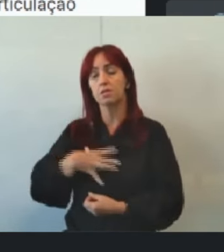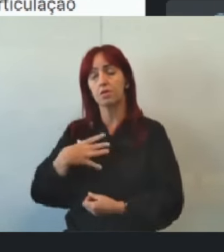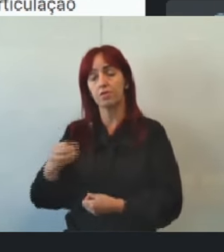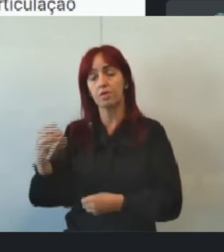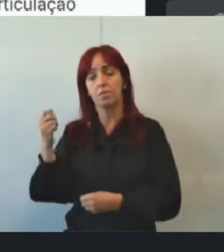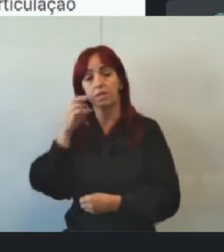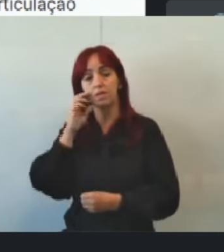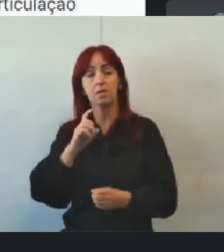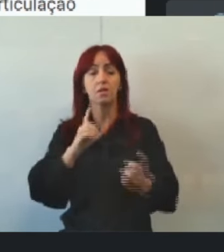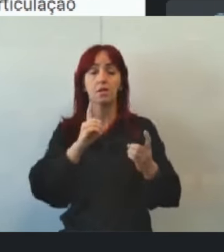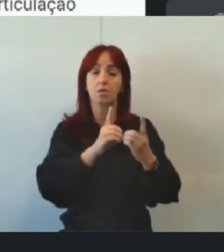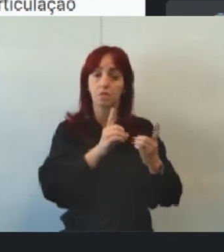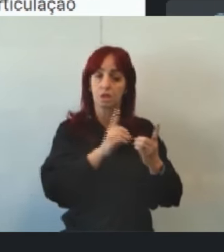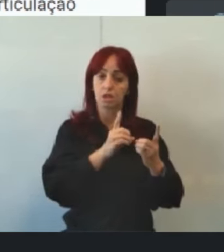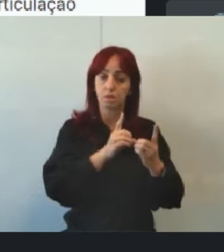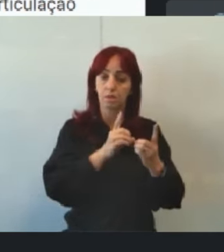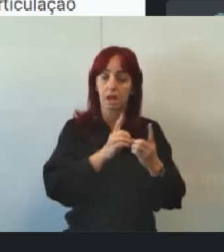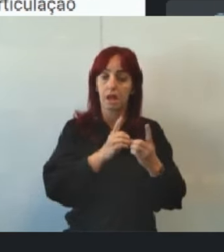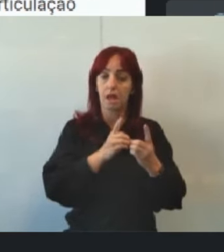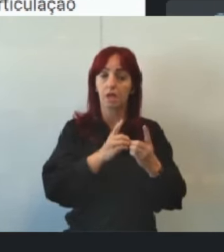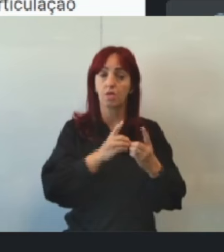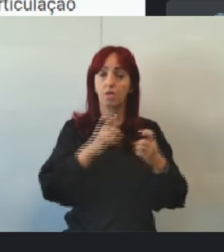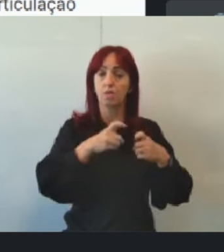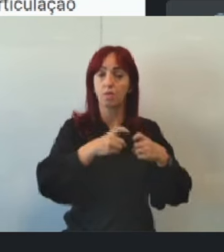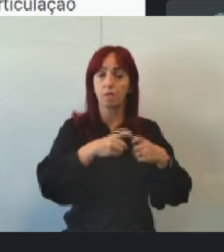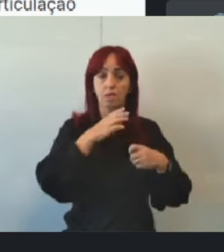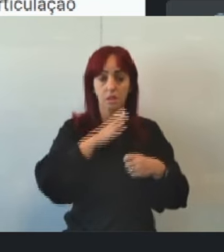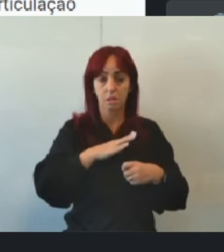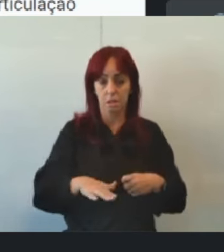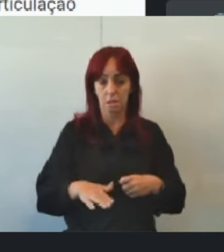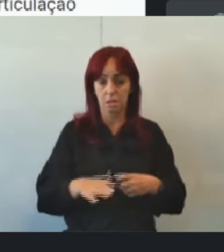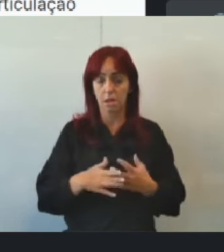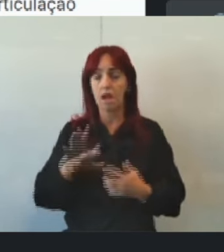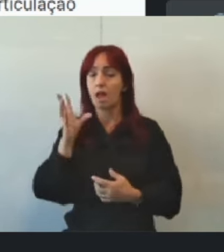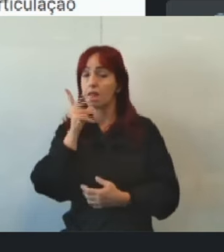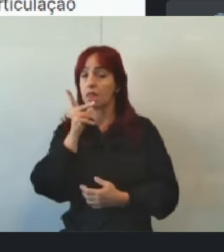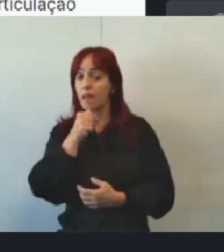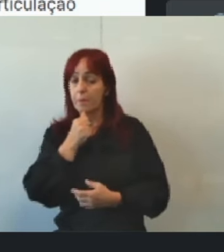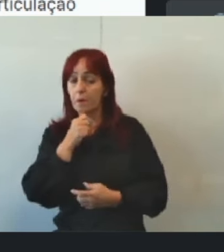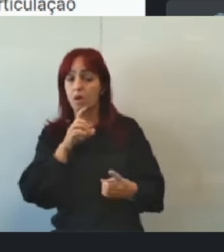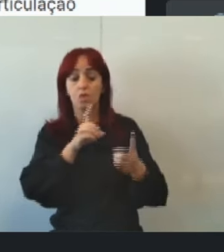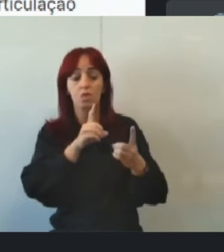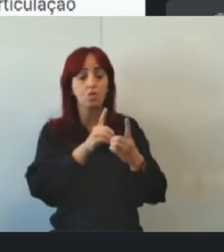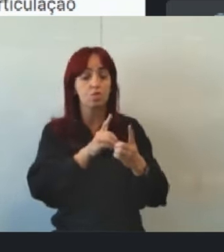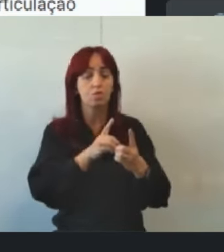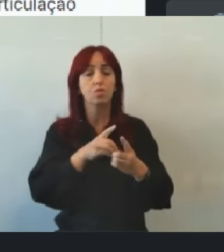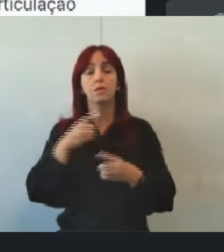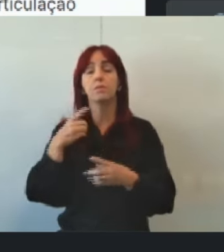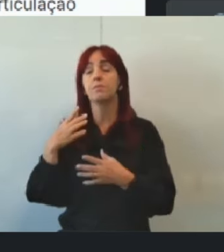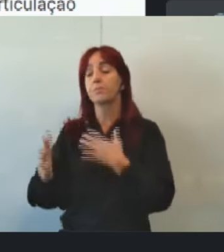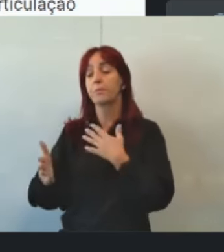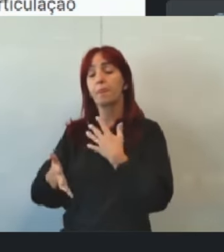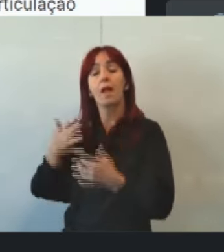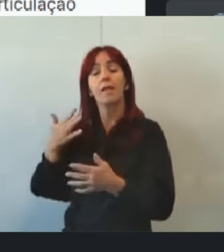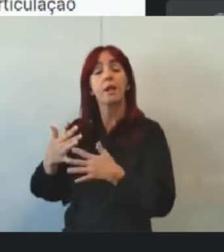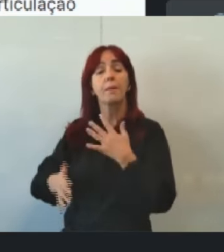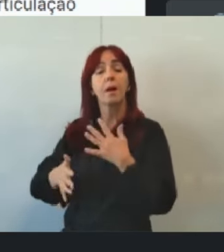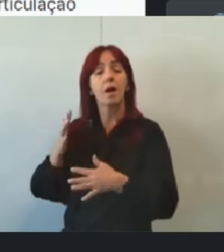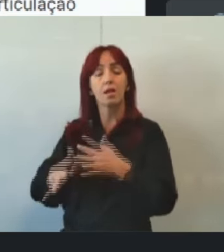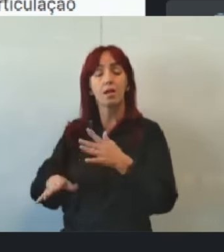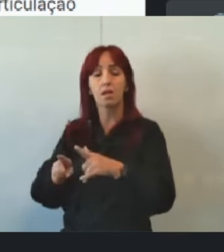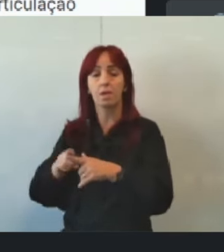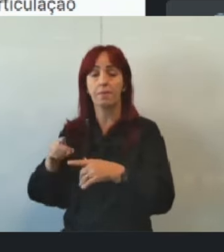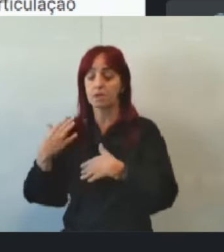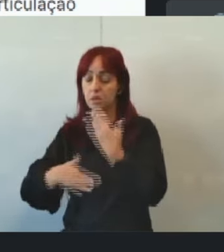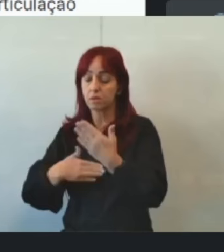neuropediatra. A ausência dessa consulta, a demora dessa consulta, atrapalha até mesmo o desenvolvimento da criança. Por quê? Na educação,